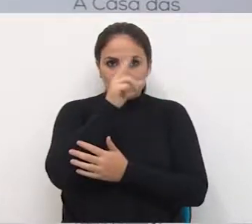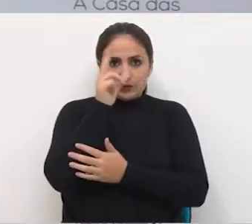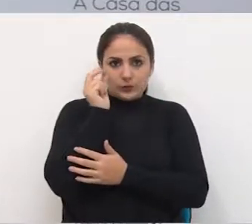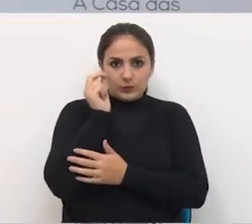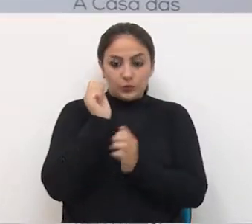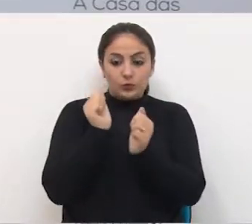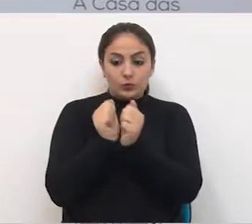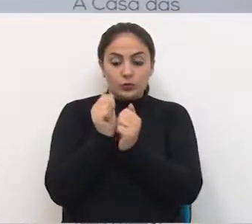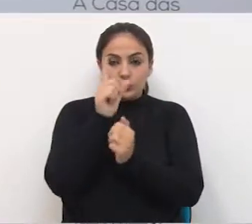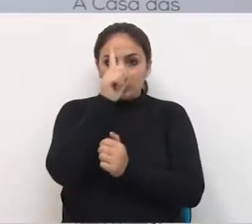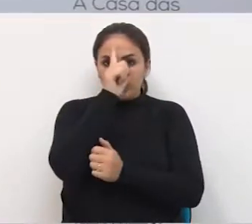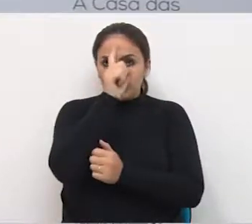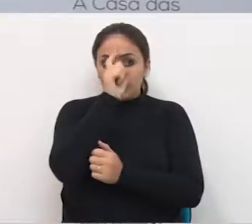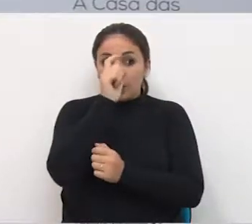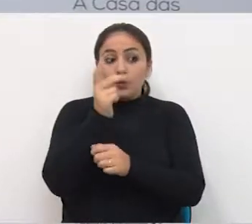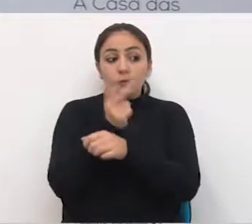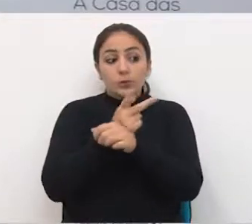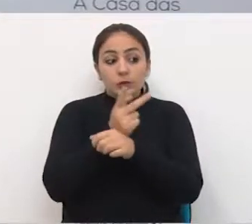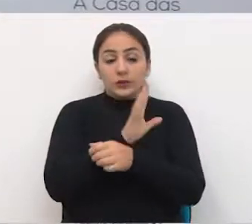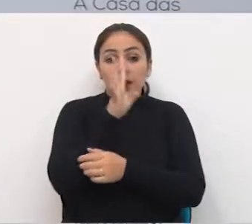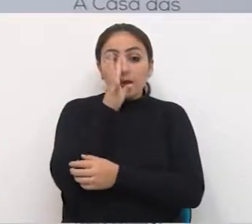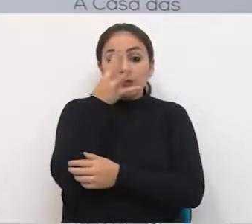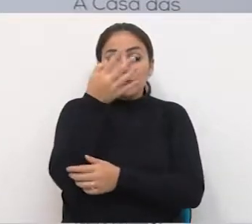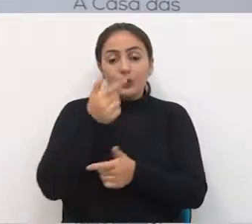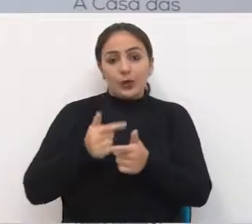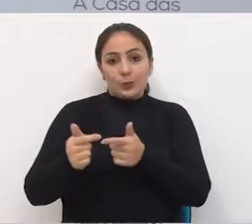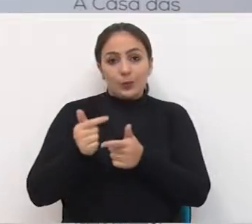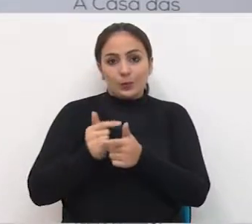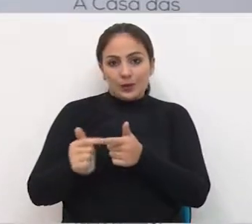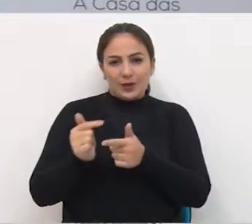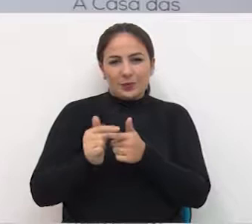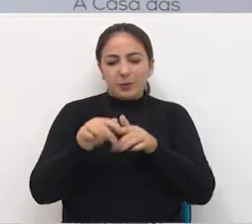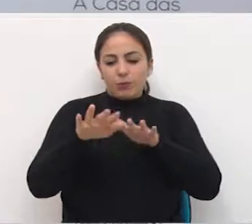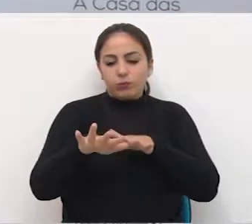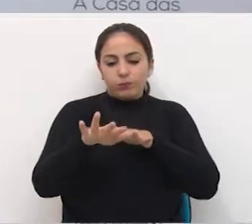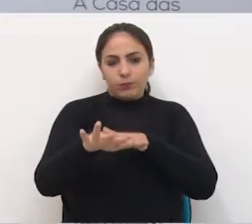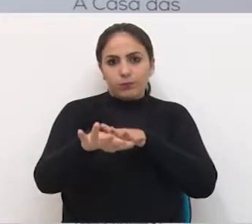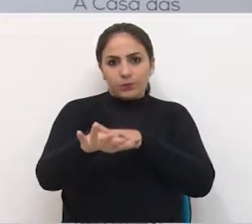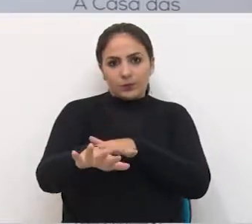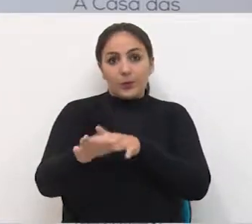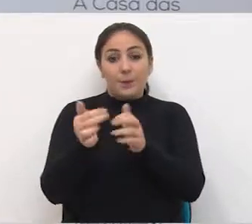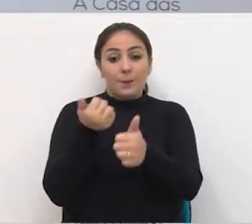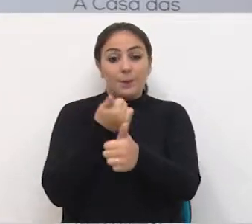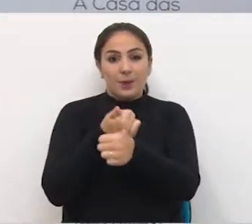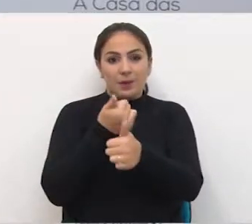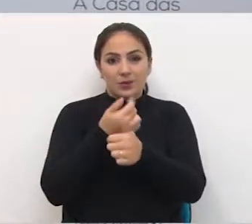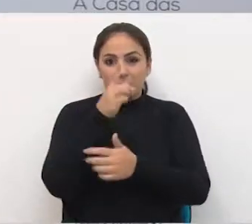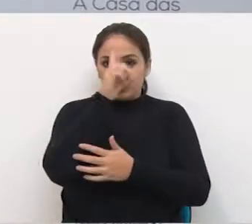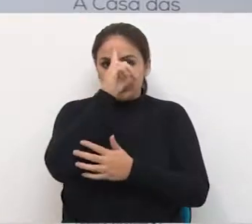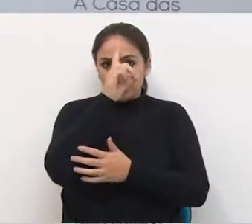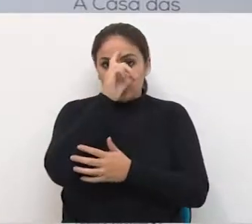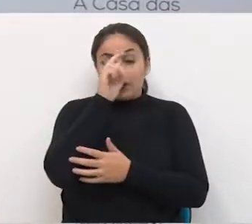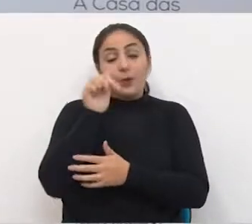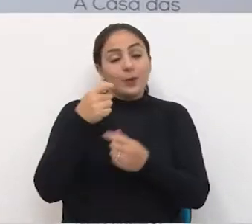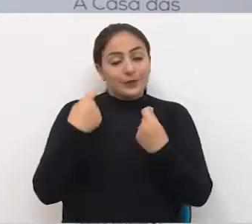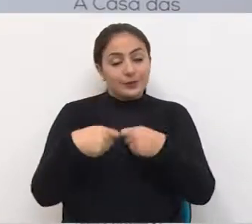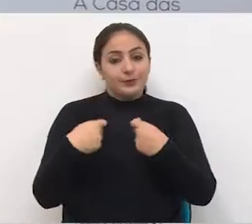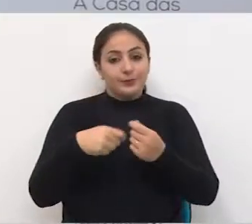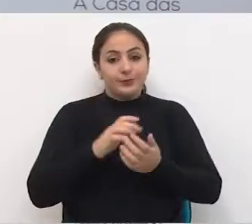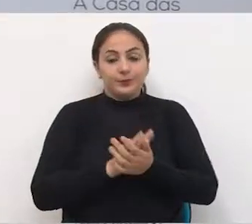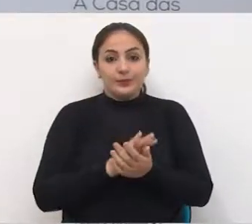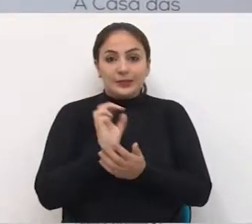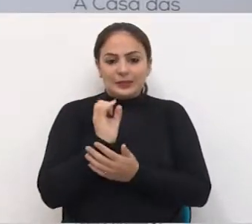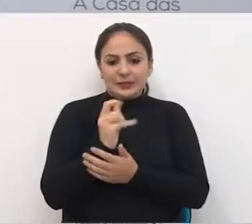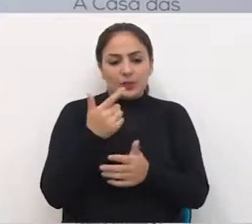os hospitais, buscando alternativas de trânsito em torno dos hospitais. E essa é uma grande demanda,